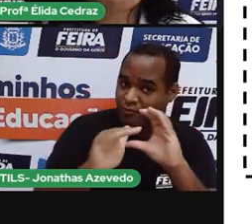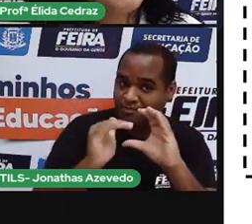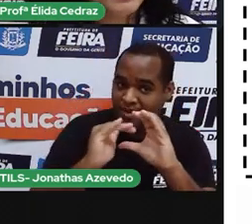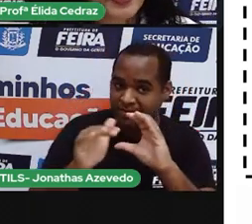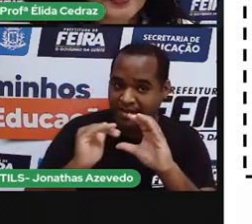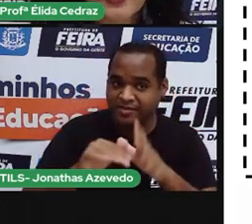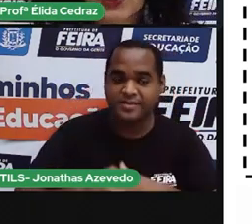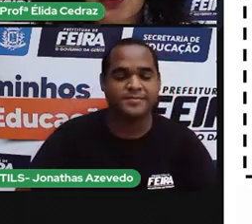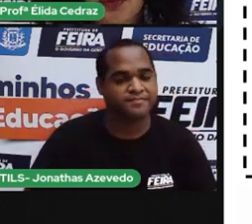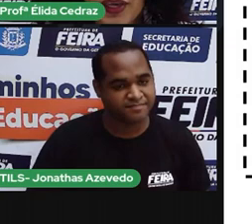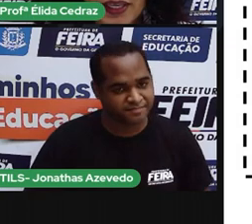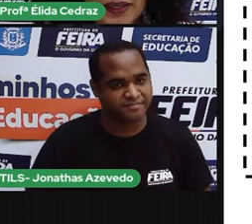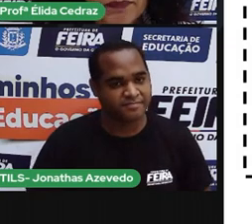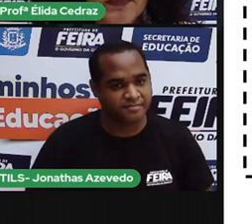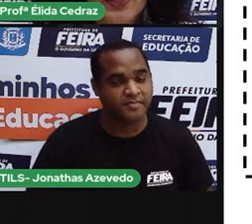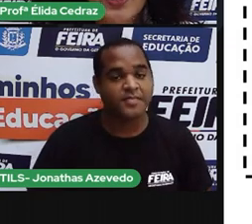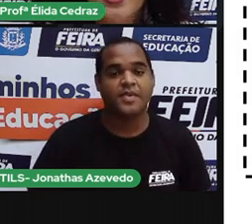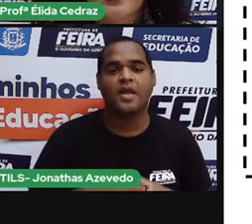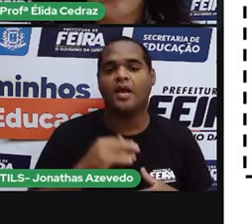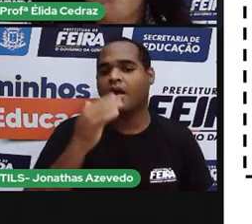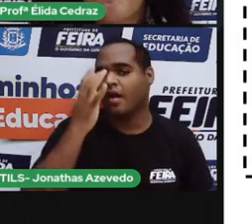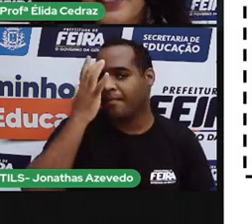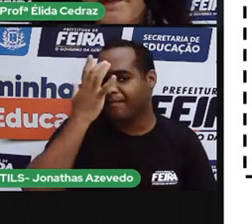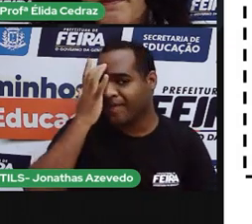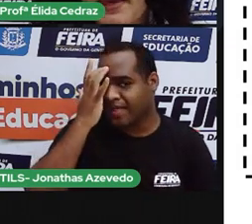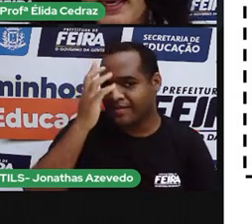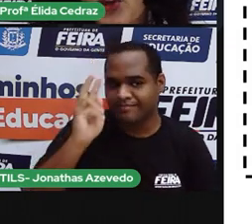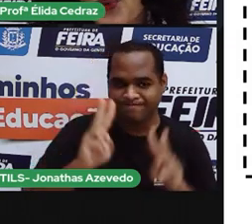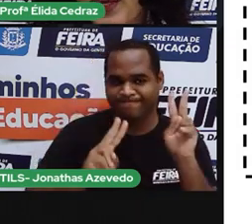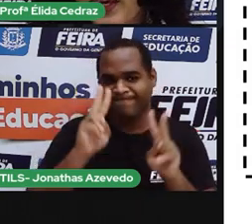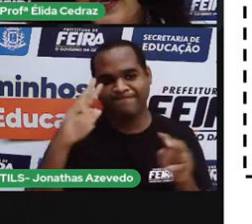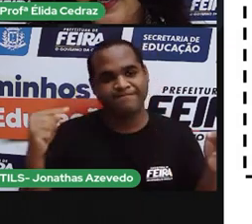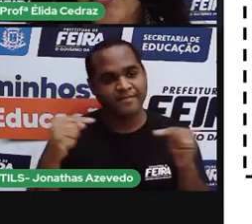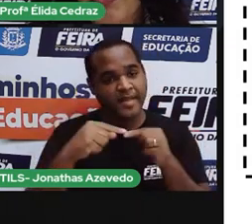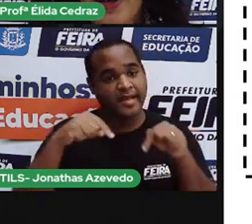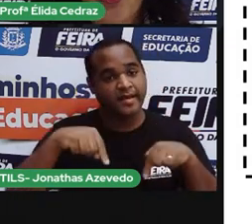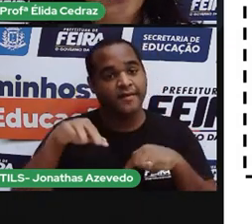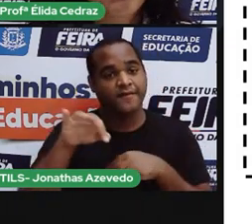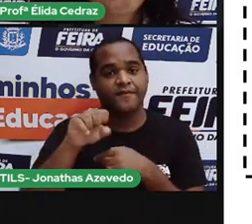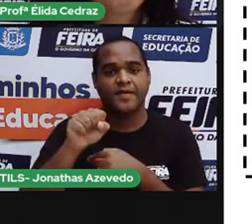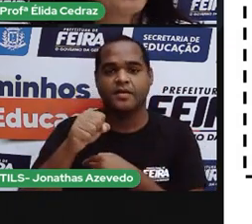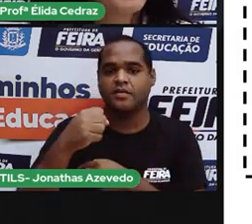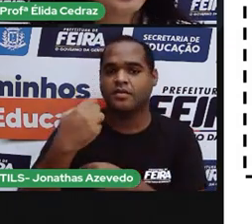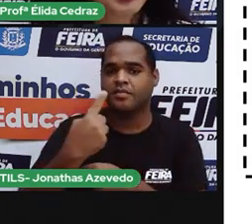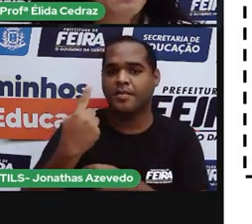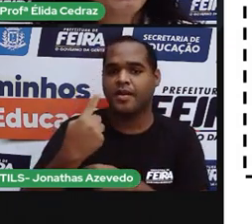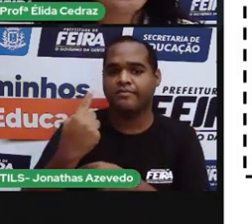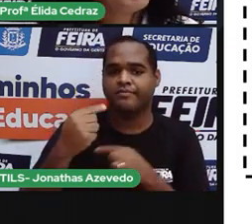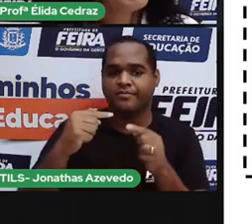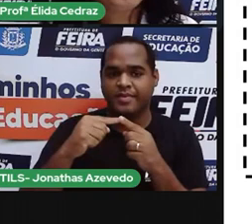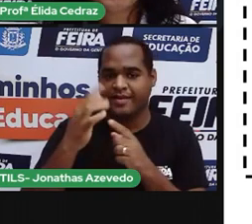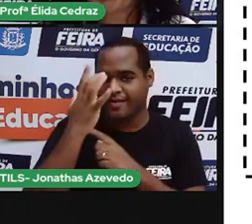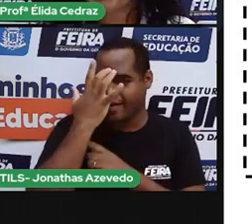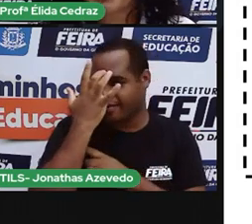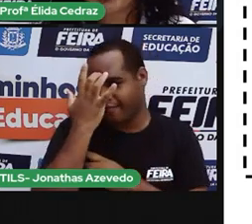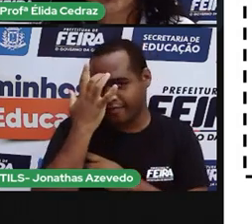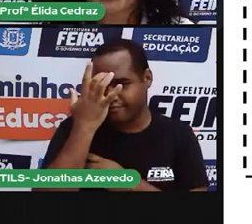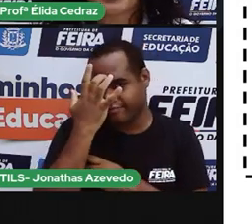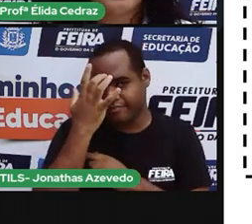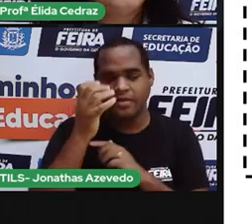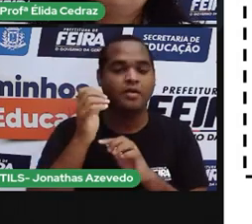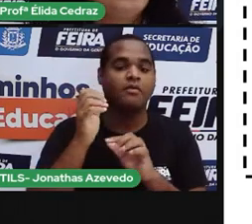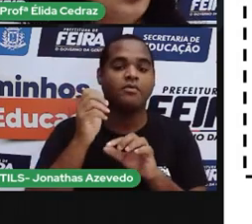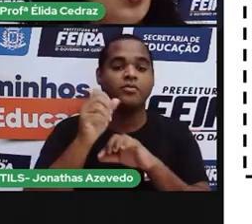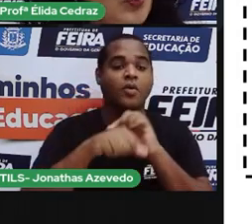A Micaresa de Feira é o primeiro carnaval fora de época de toda a